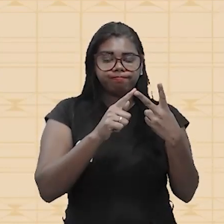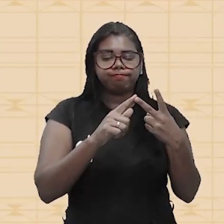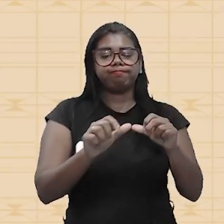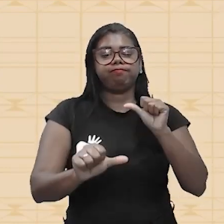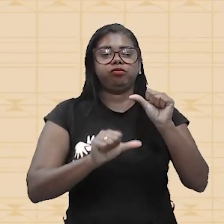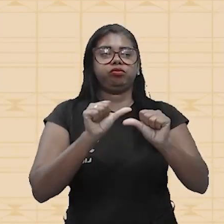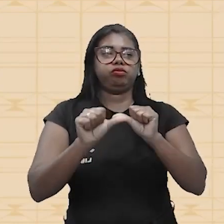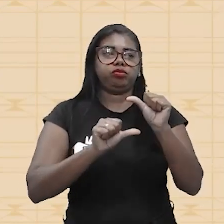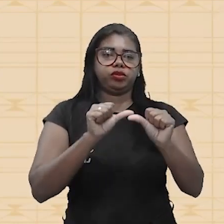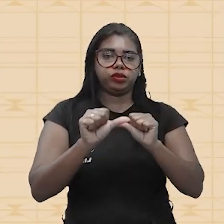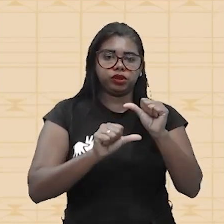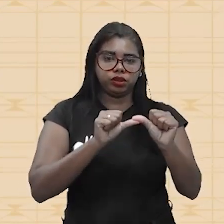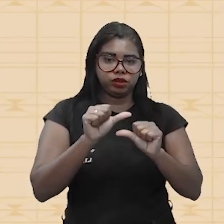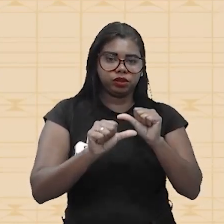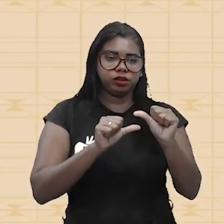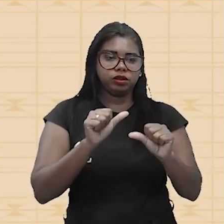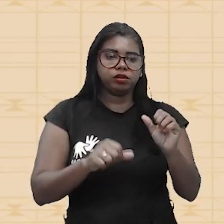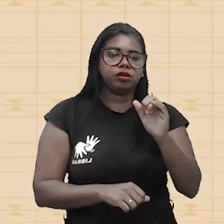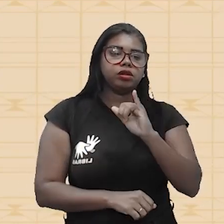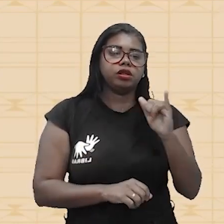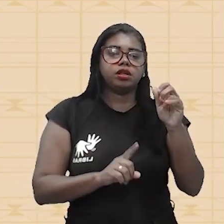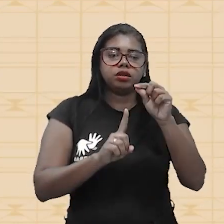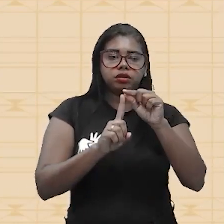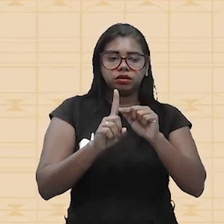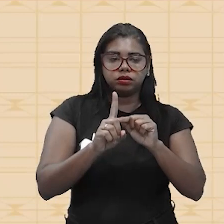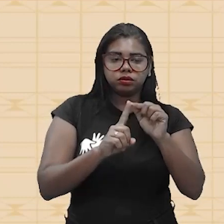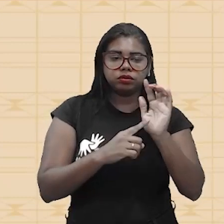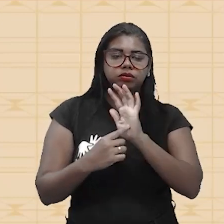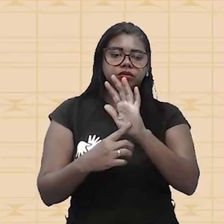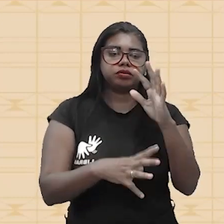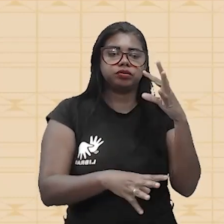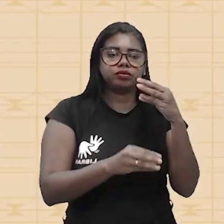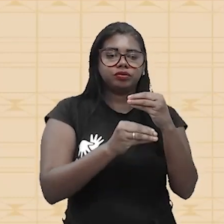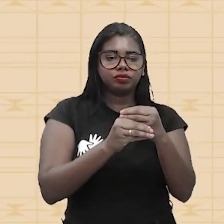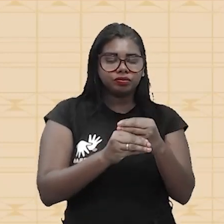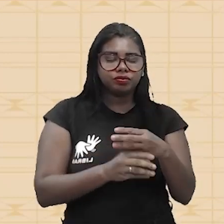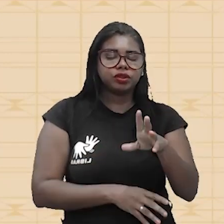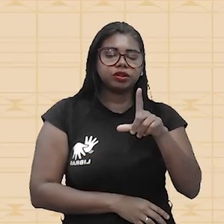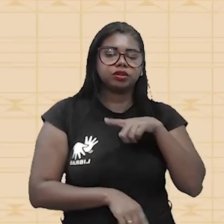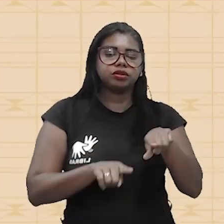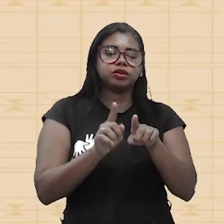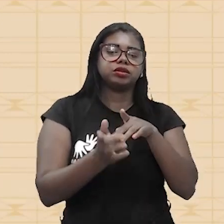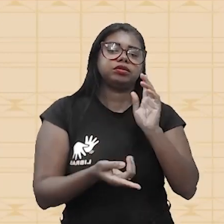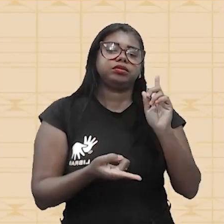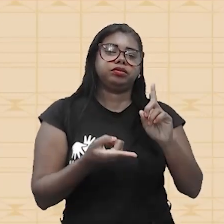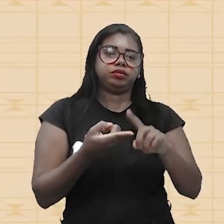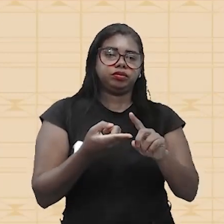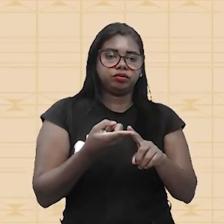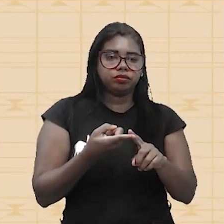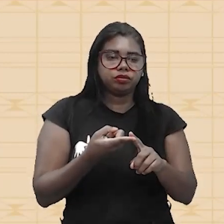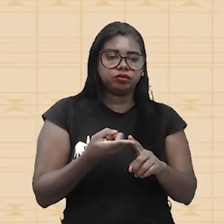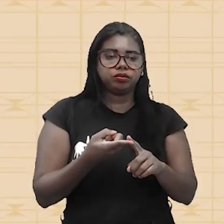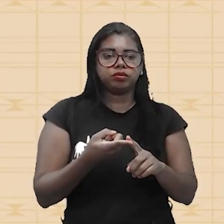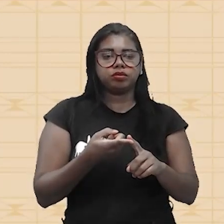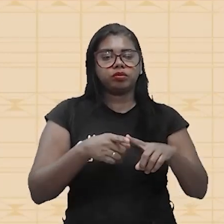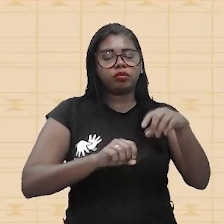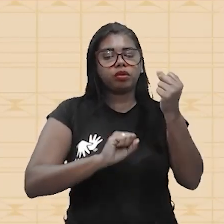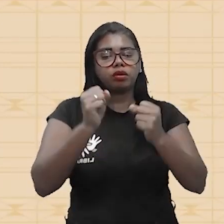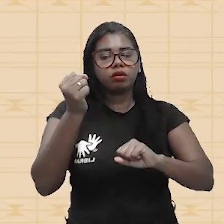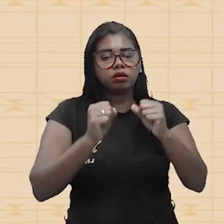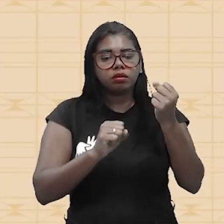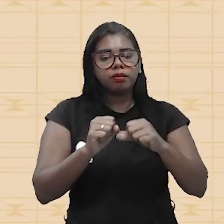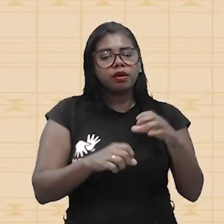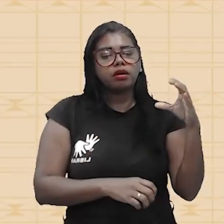e duas adiabáticas. Dessa maneira, você vai ter a eficiência de uma máquina ideal de Carnot,